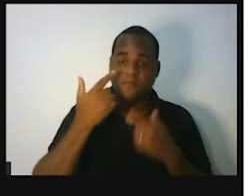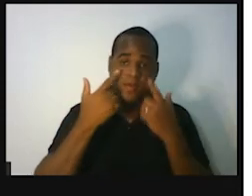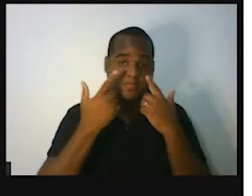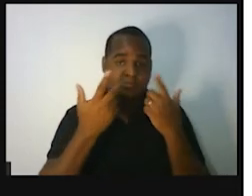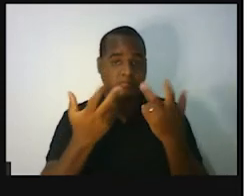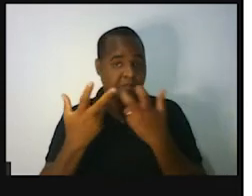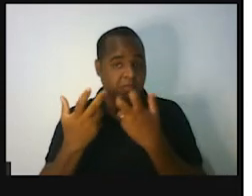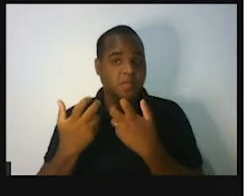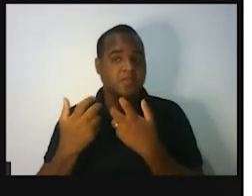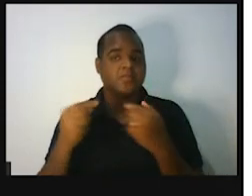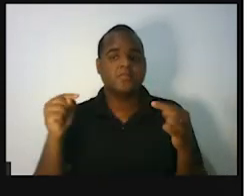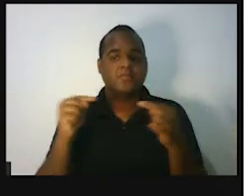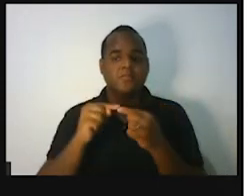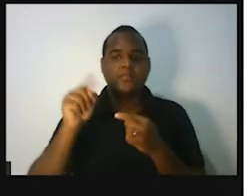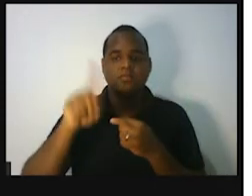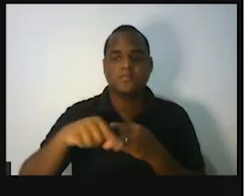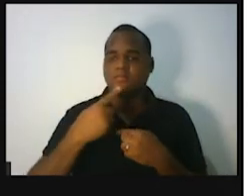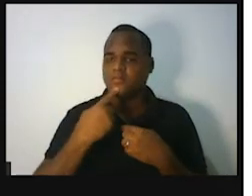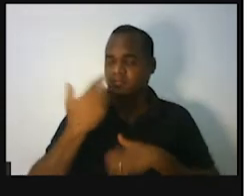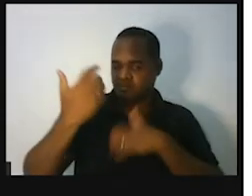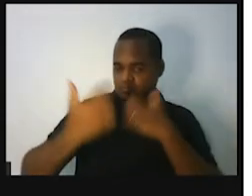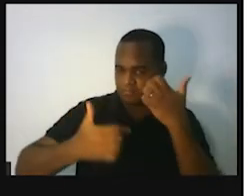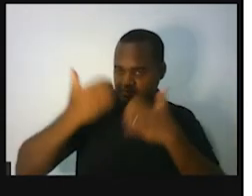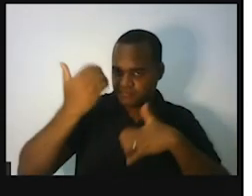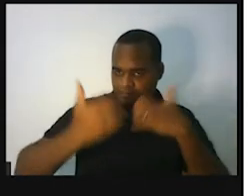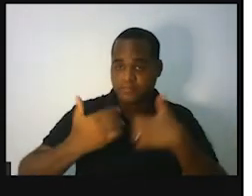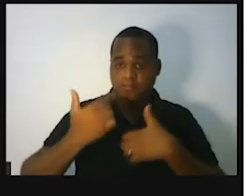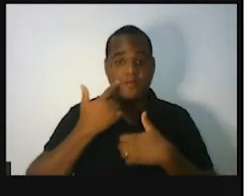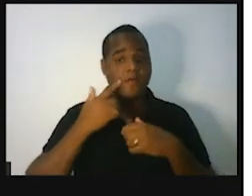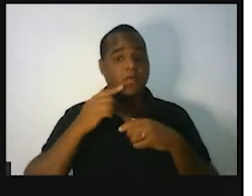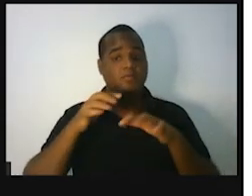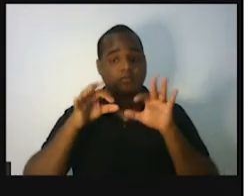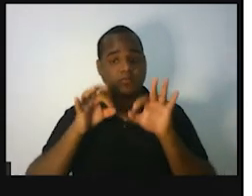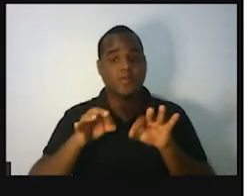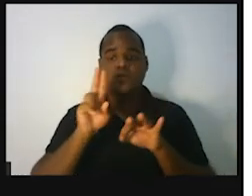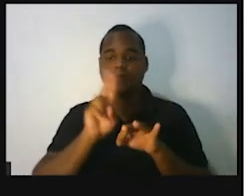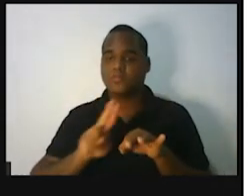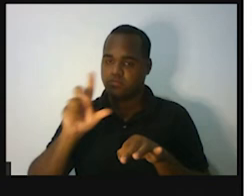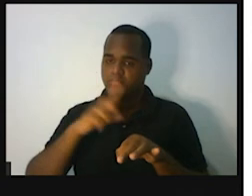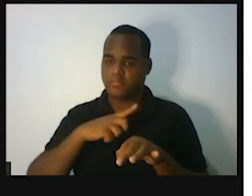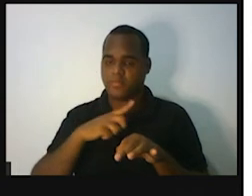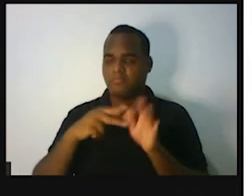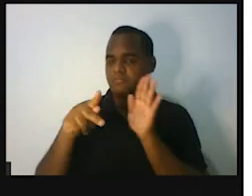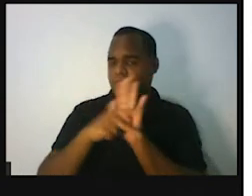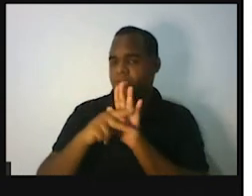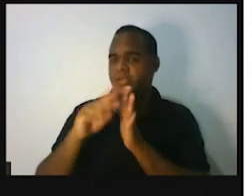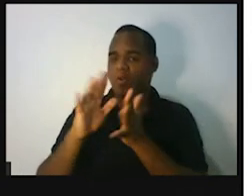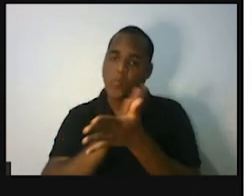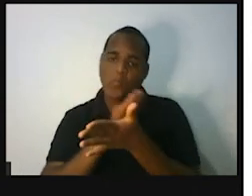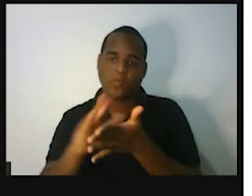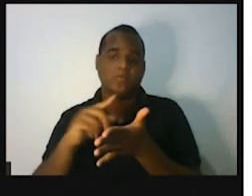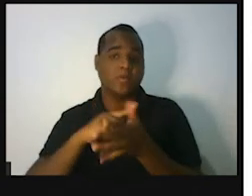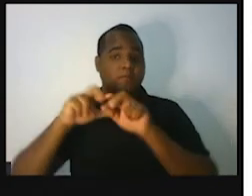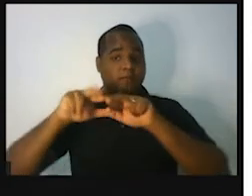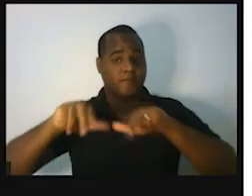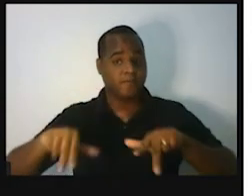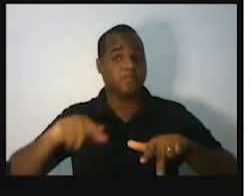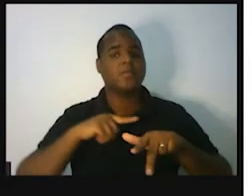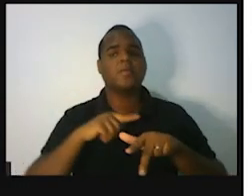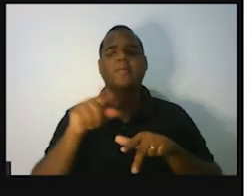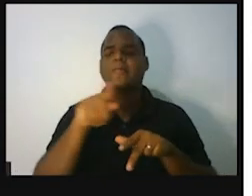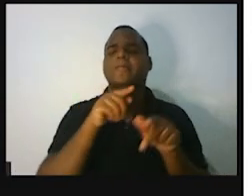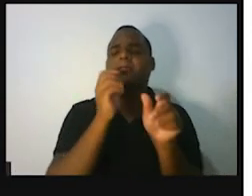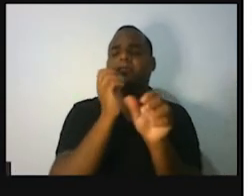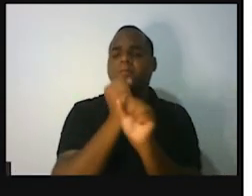que ela é muito utilizada em situações de cotidiano. Apresentei algumas, mas existem várias. E para fazer o